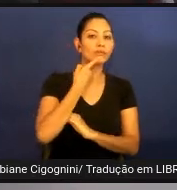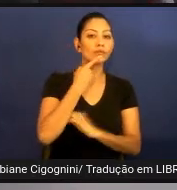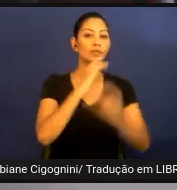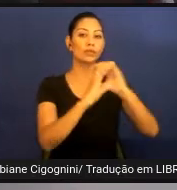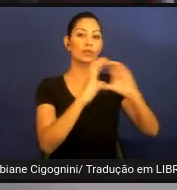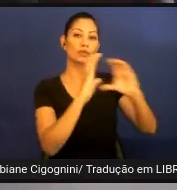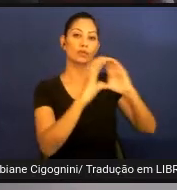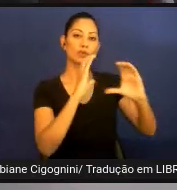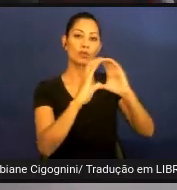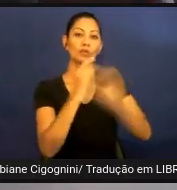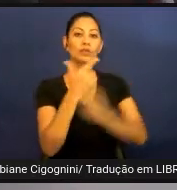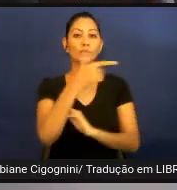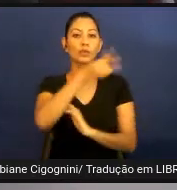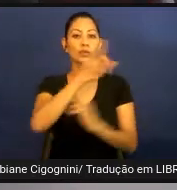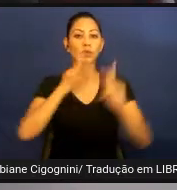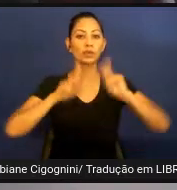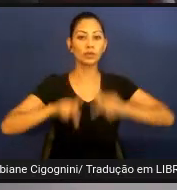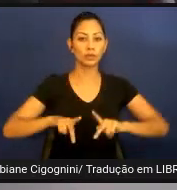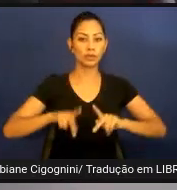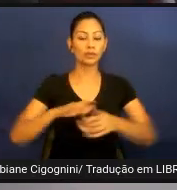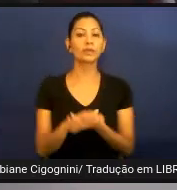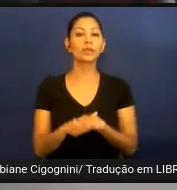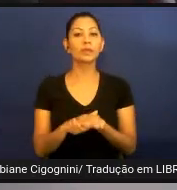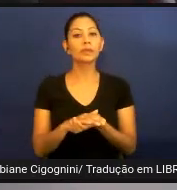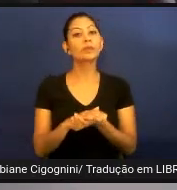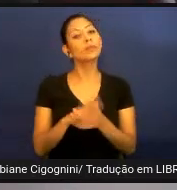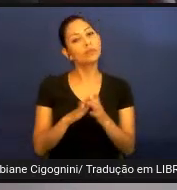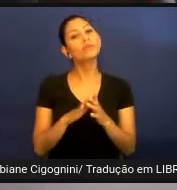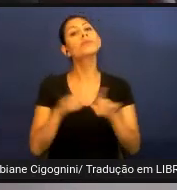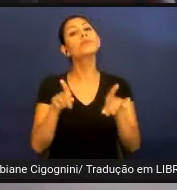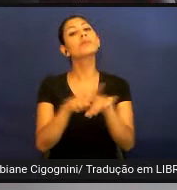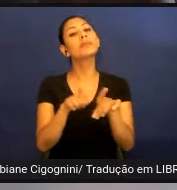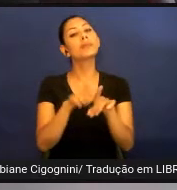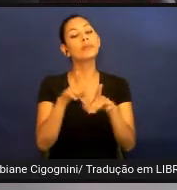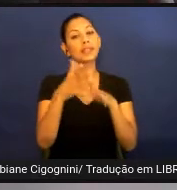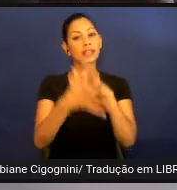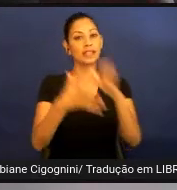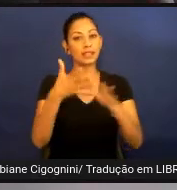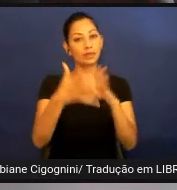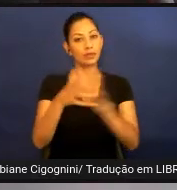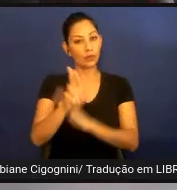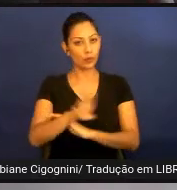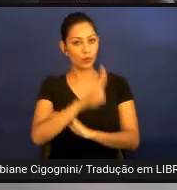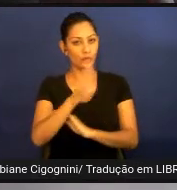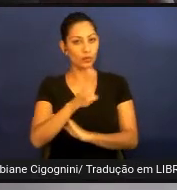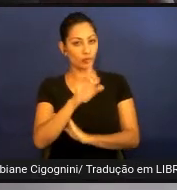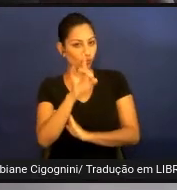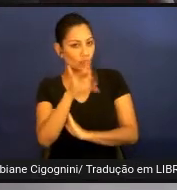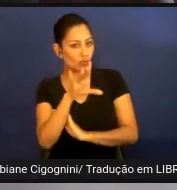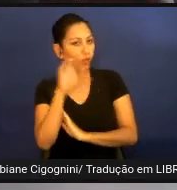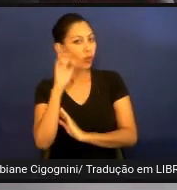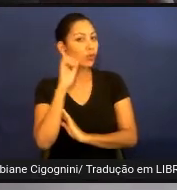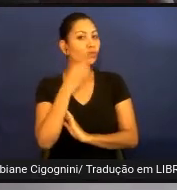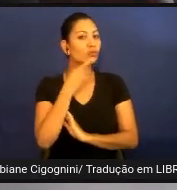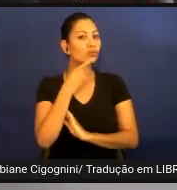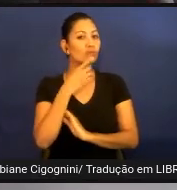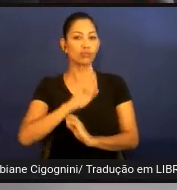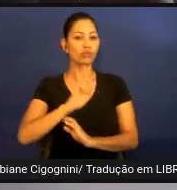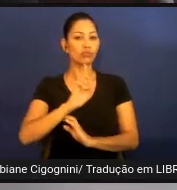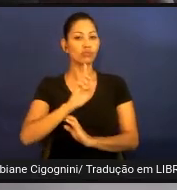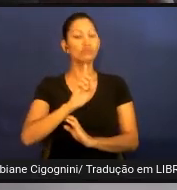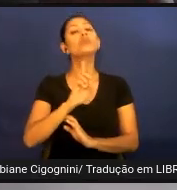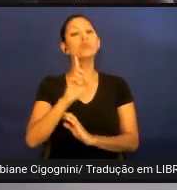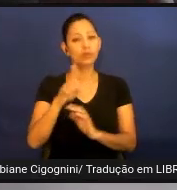outras pessoas. Entretanto, a Língua Brasileira de não é usada apenas por deficientes auditivos. Qualquer pessoa pode